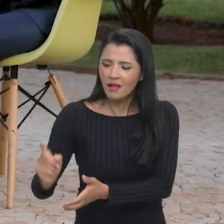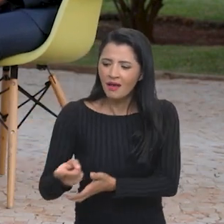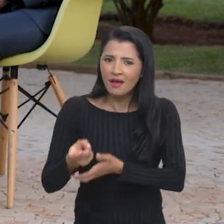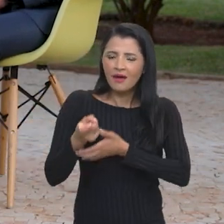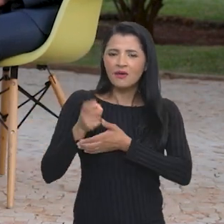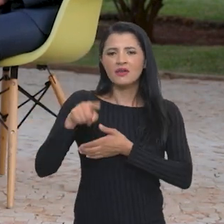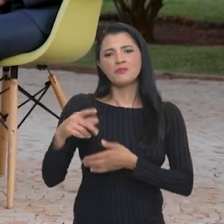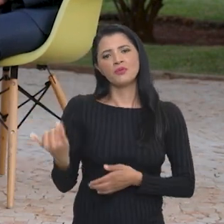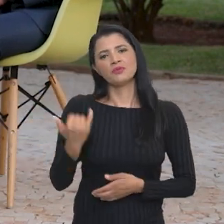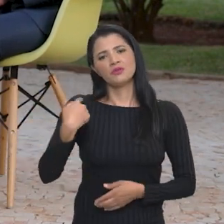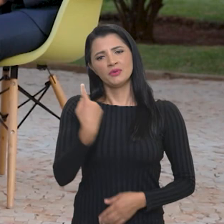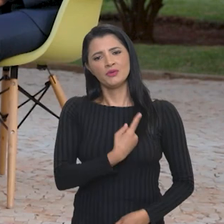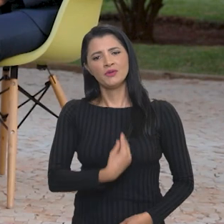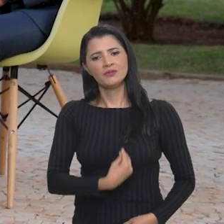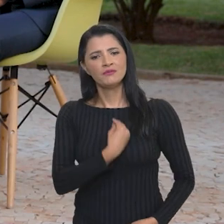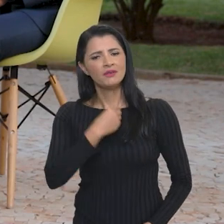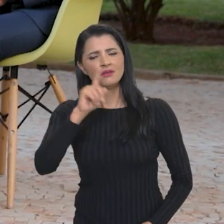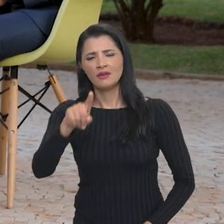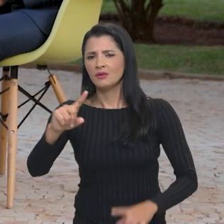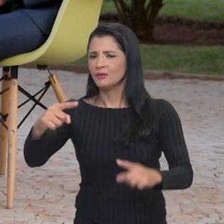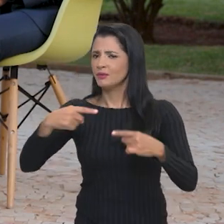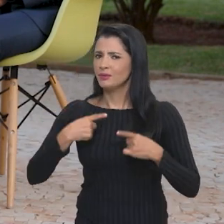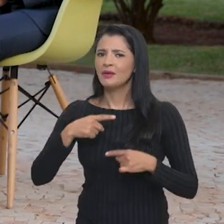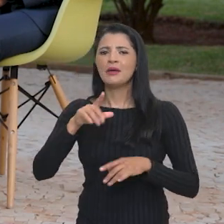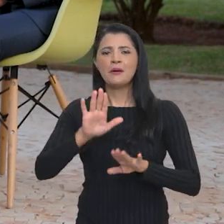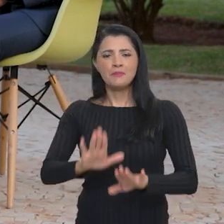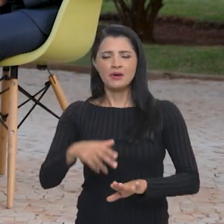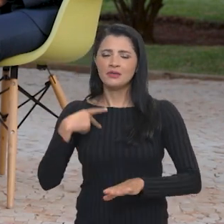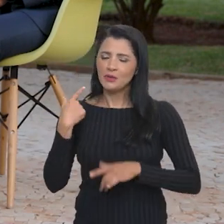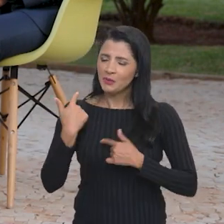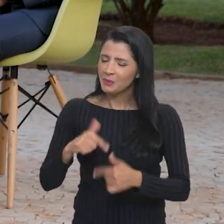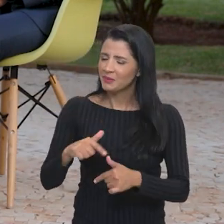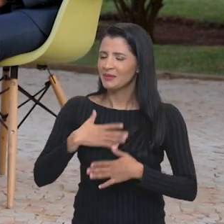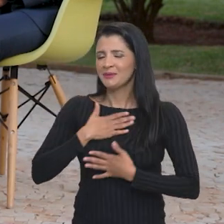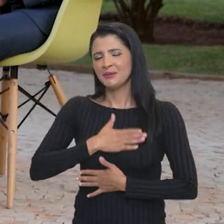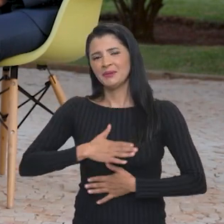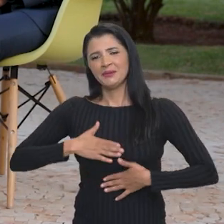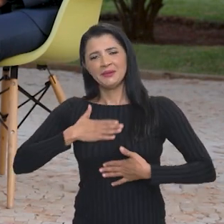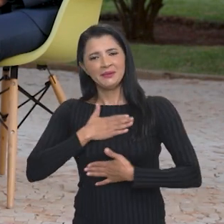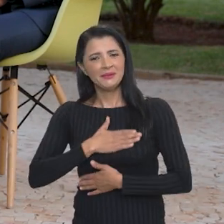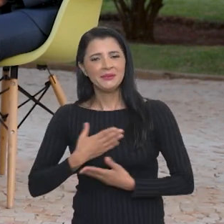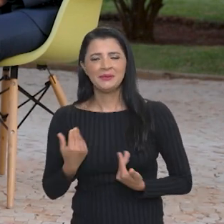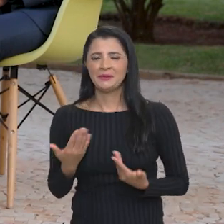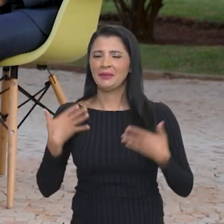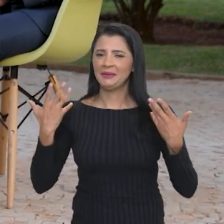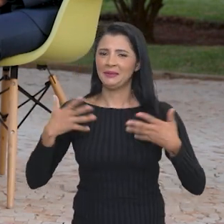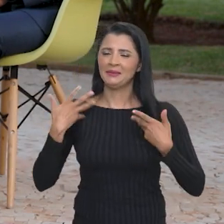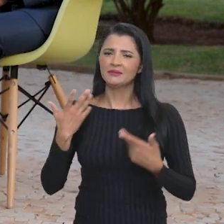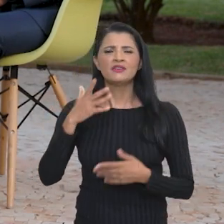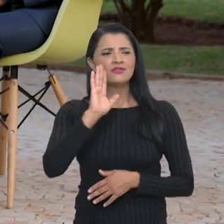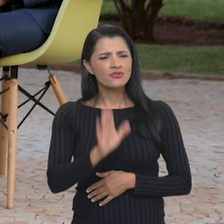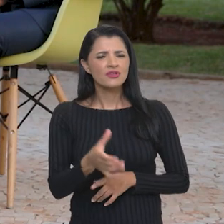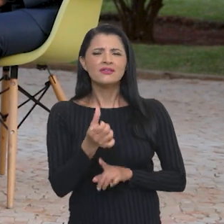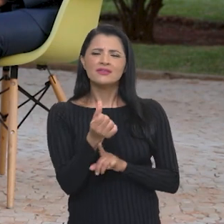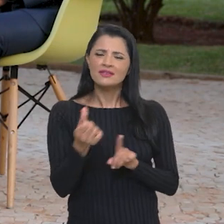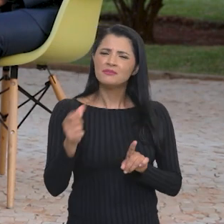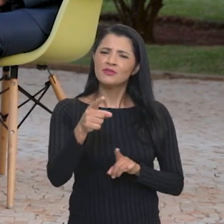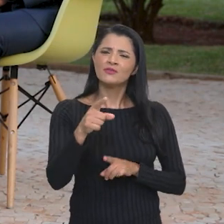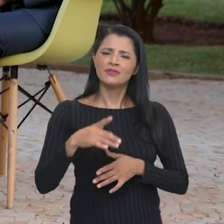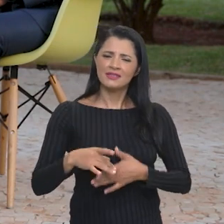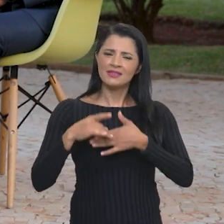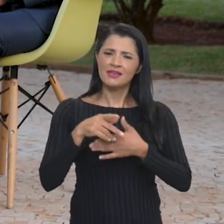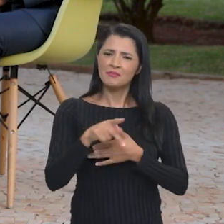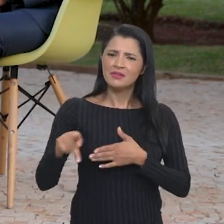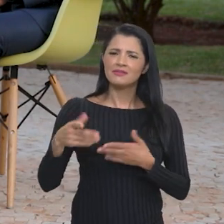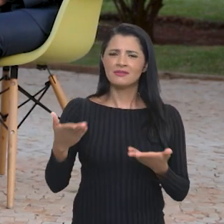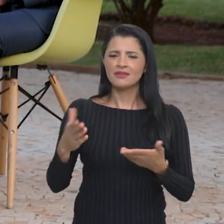desafio, mas estou fazendo com muito prazer. Bom, já tem seis meses que o senhor está à frente da Conab. Já deu para dar um novo rumo e